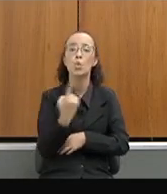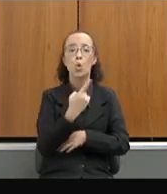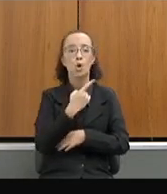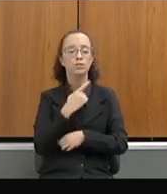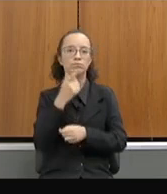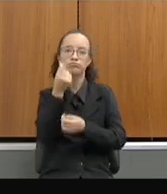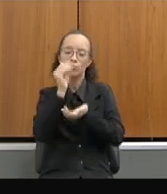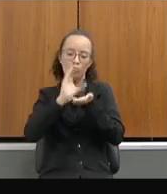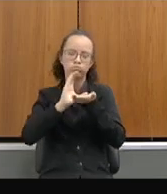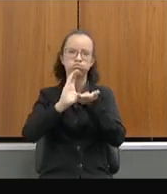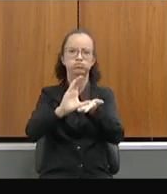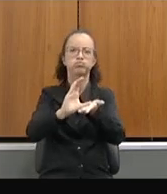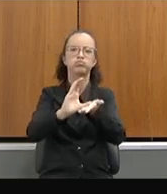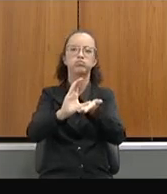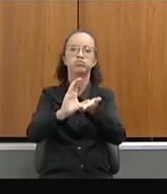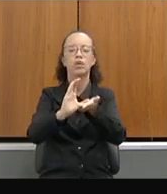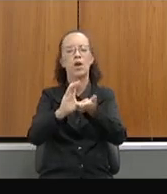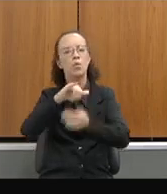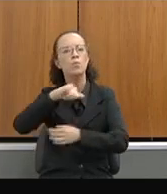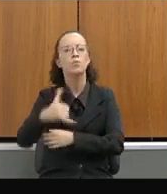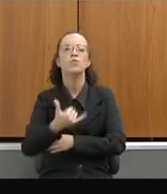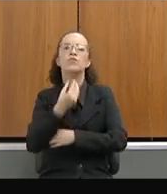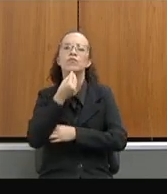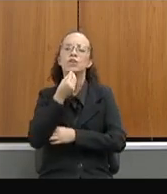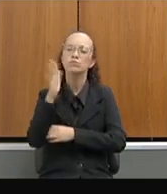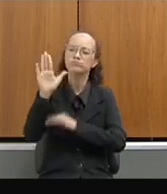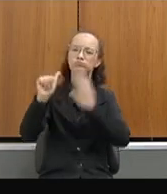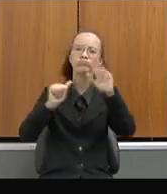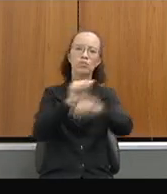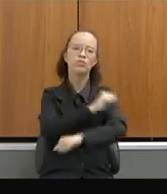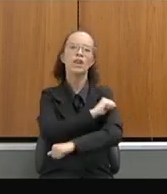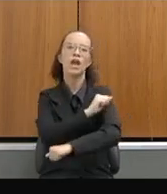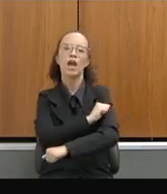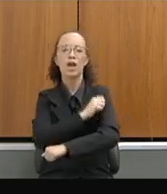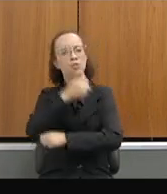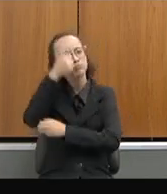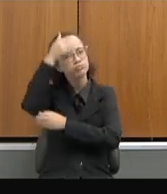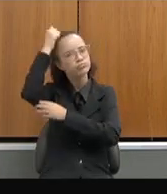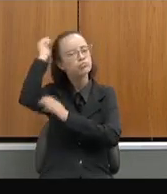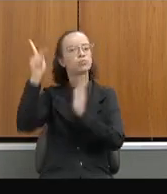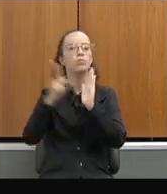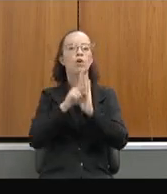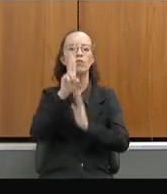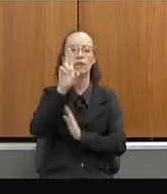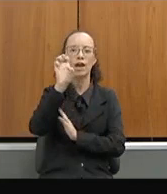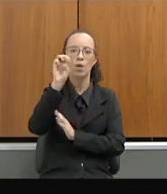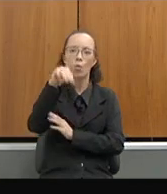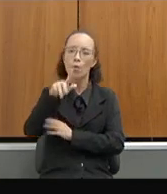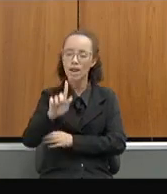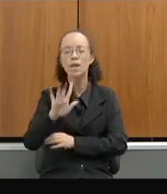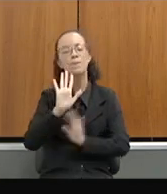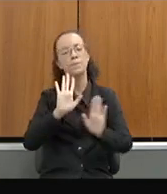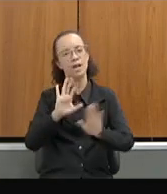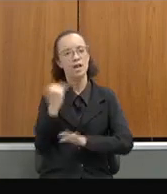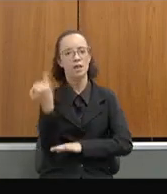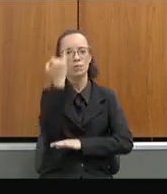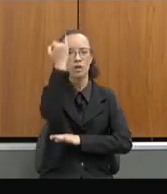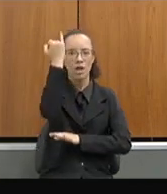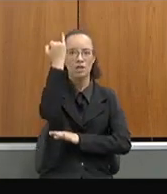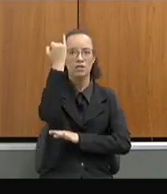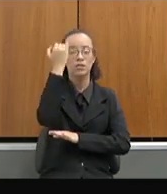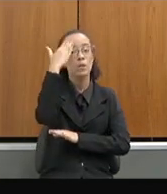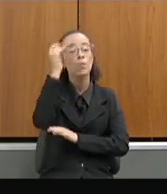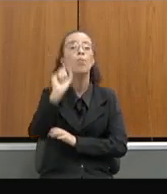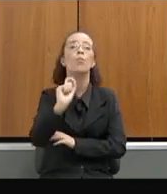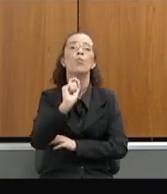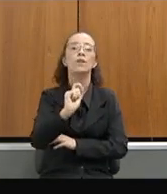robusto, aproveito para chamar os nossos estudantes para fazer o vestibular aqui da UENG, mas é importante que todos saibam que 85